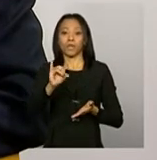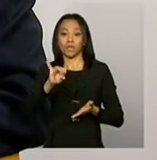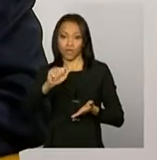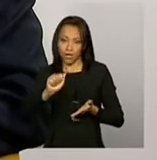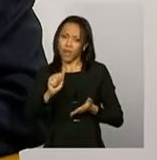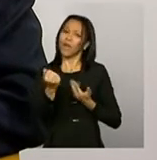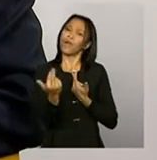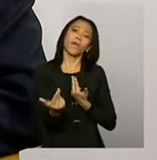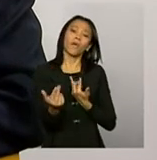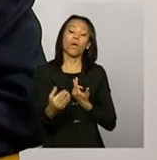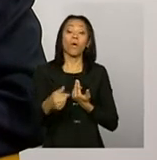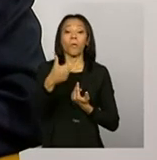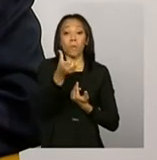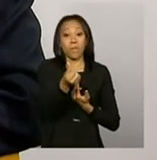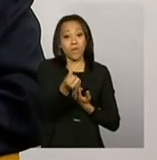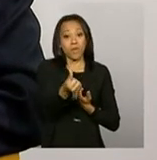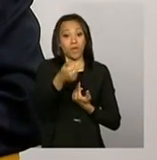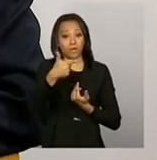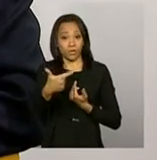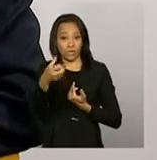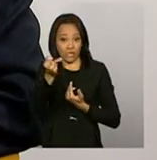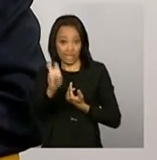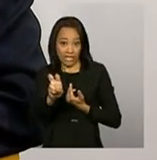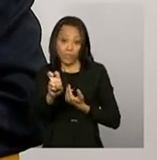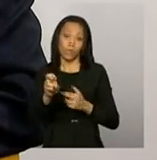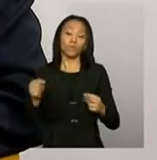portaria 625 da Assistência Social.